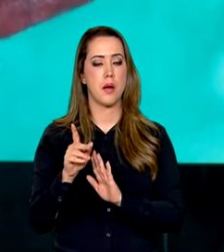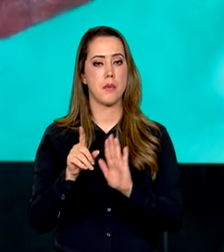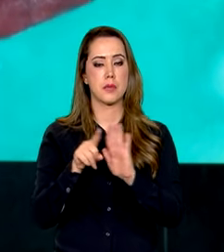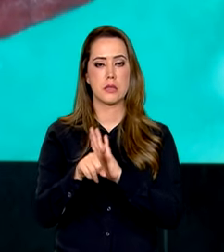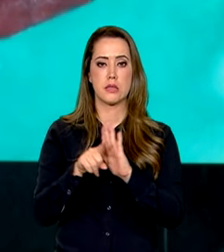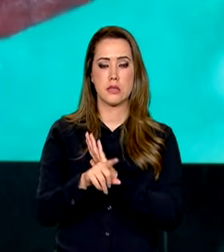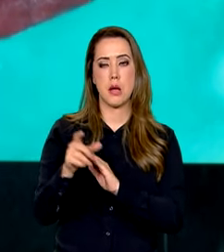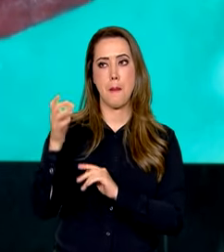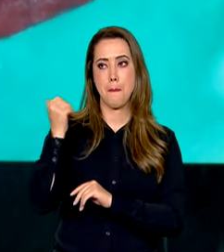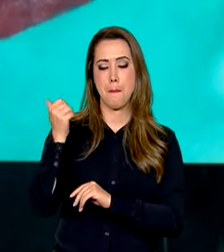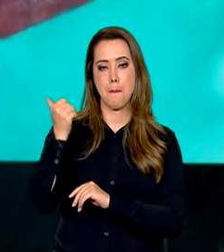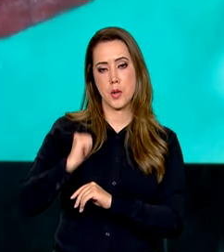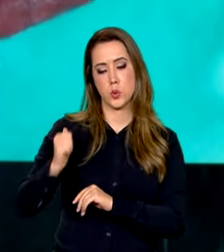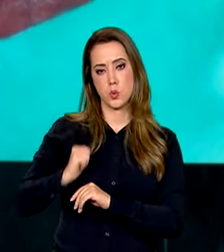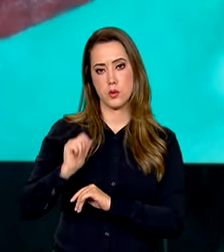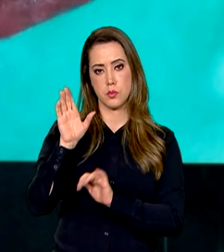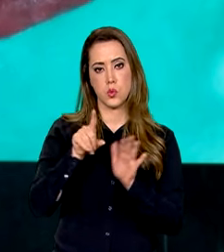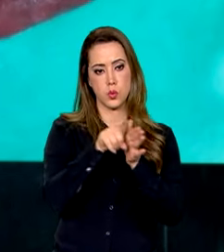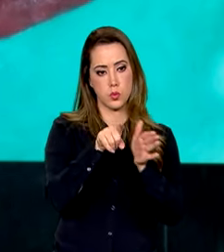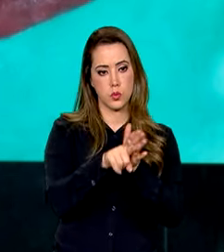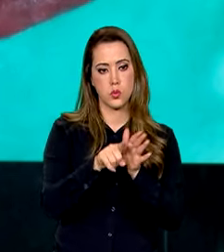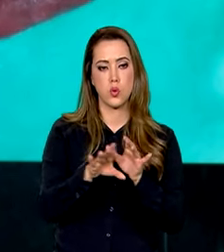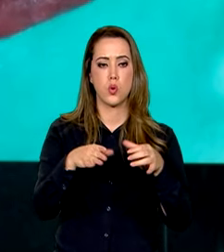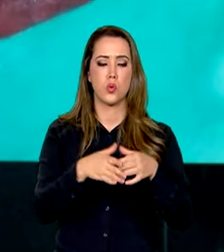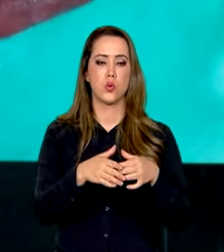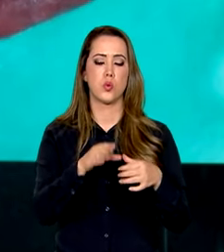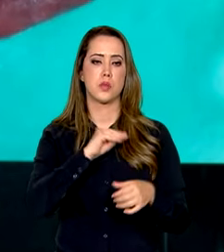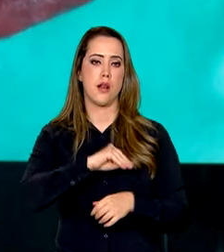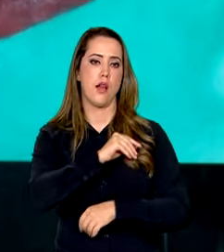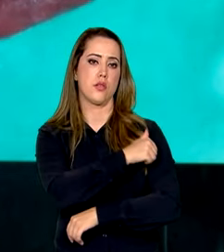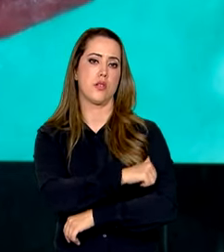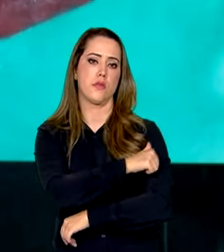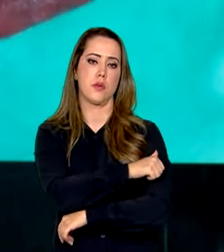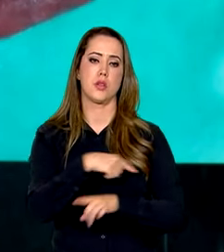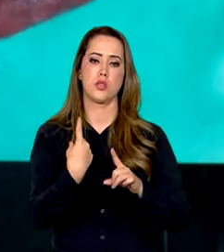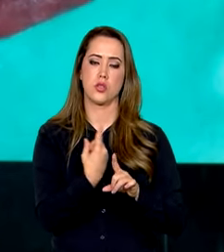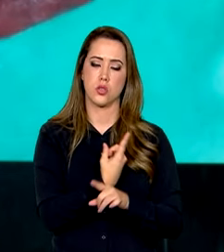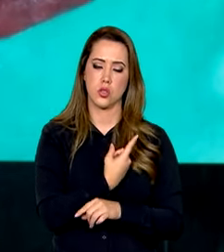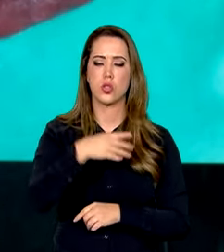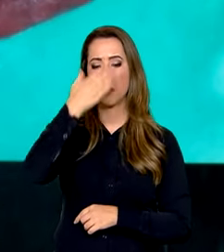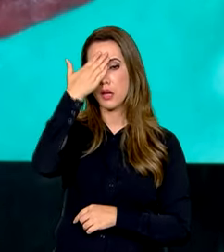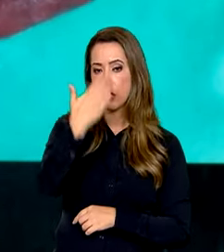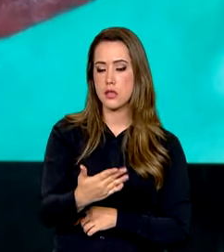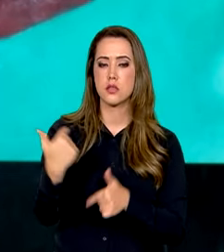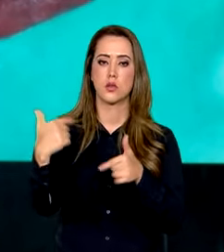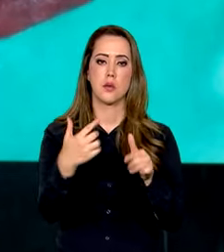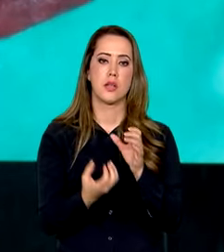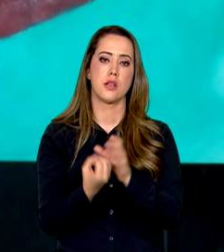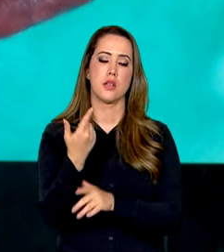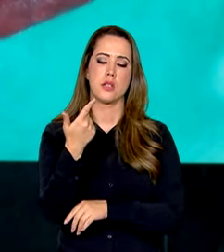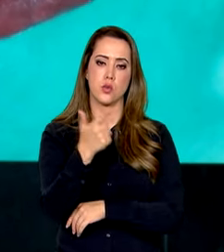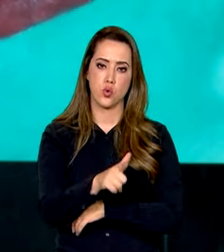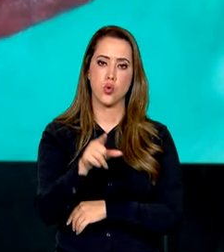para os pesquisadores, piso da enfermagem. Fizemos o agradecimento sobre o papel que tiveram na recriação